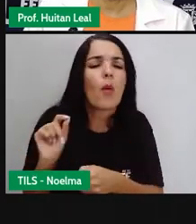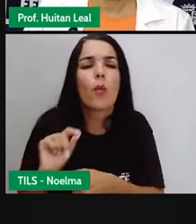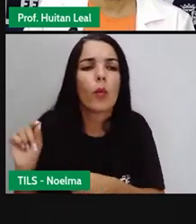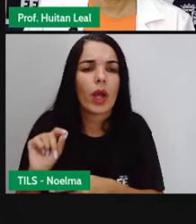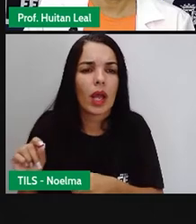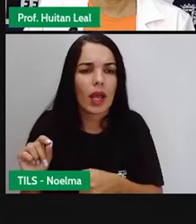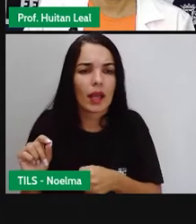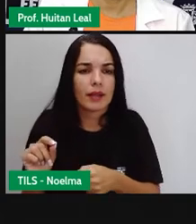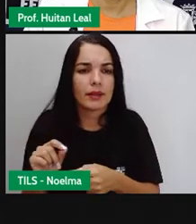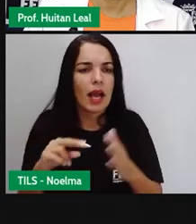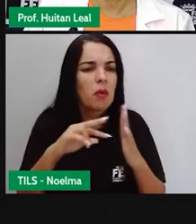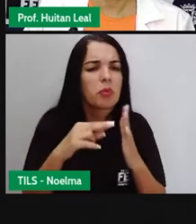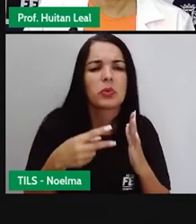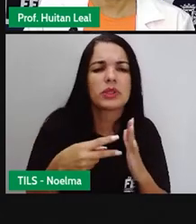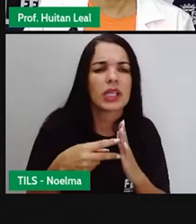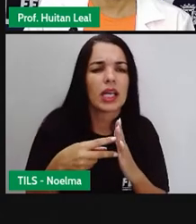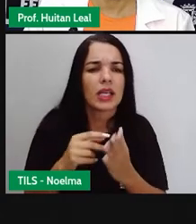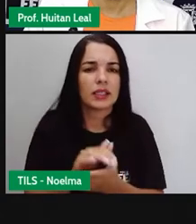Então, vejamos.